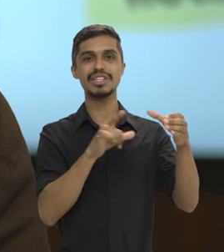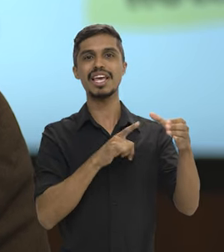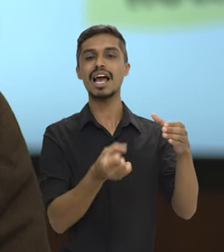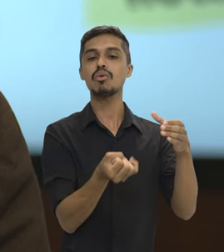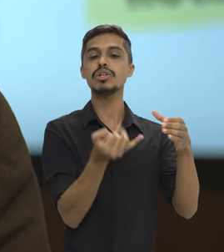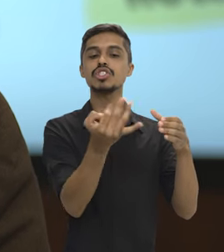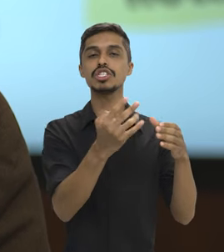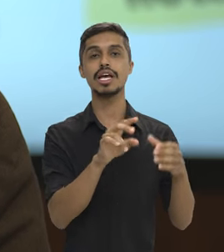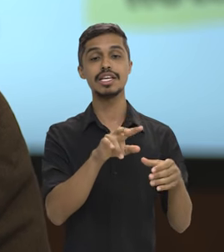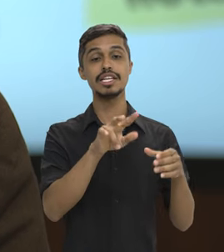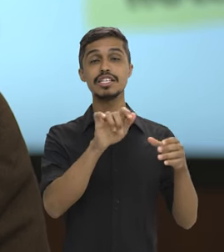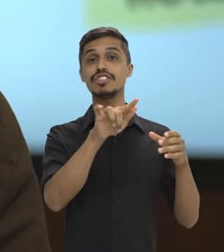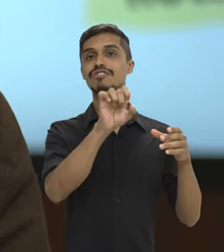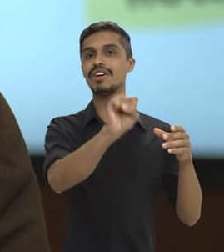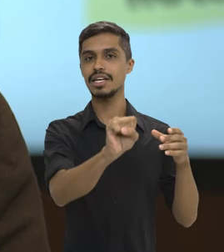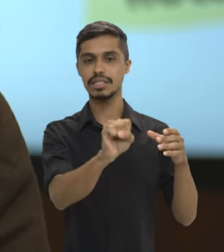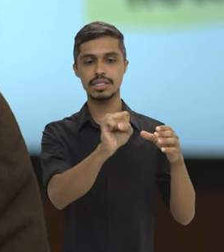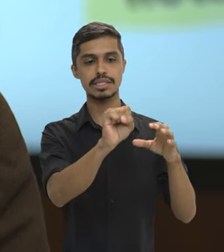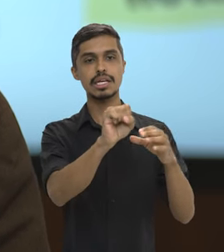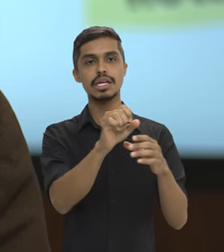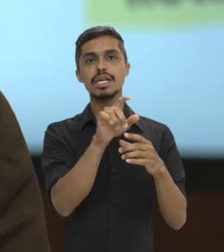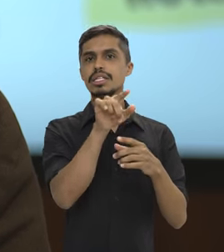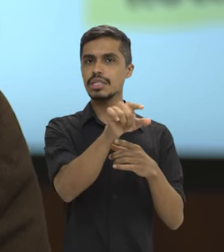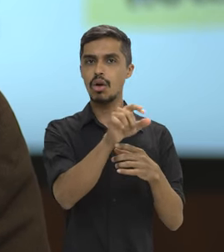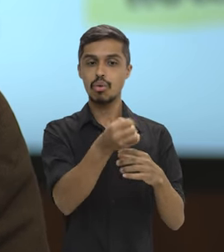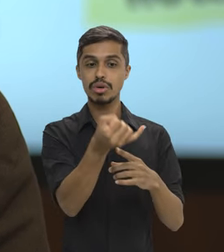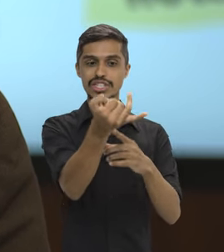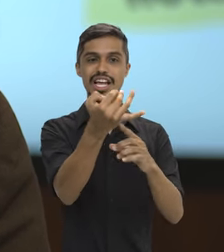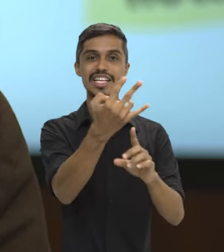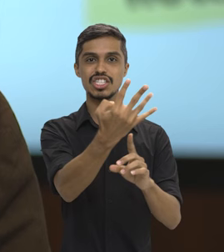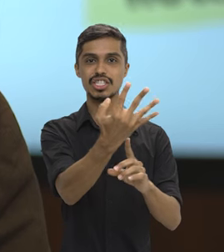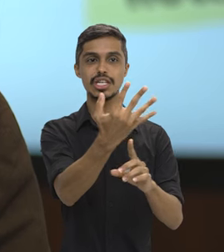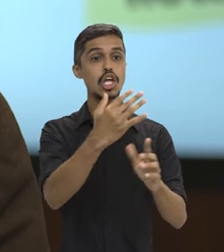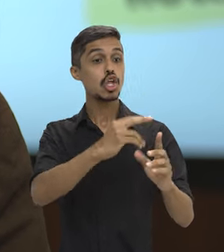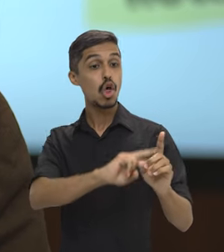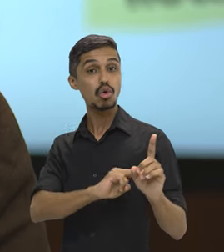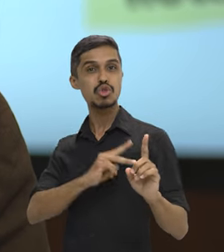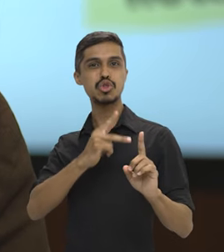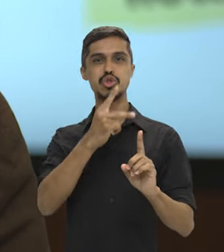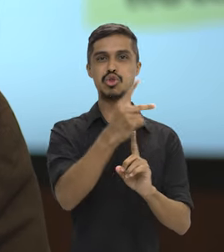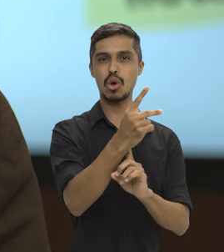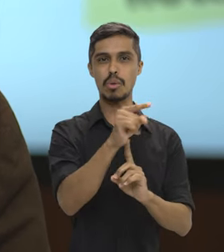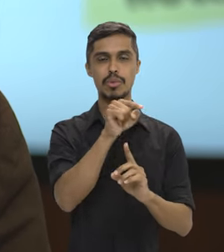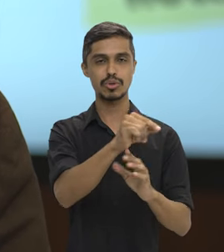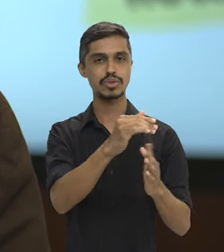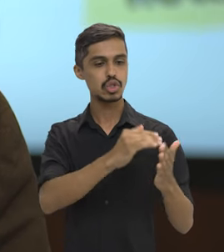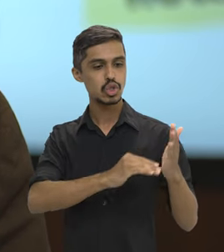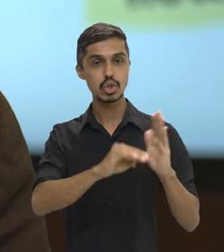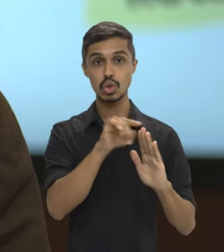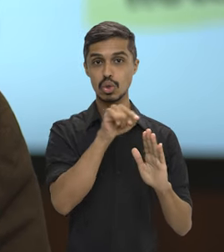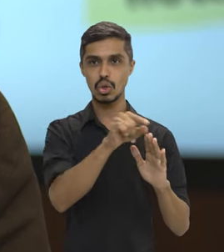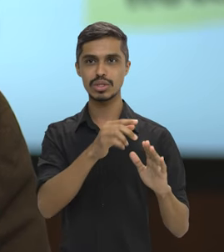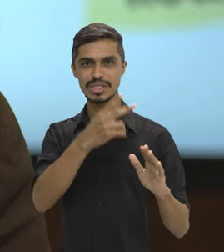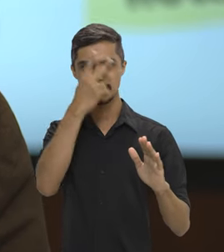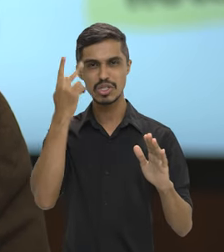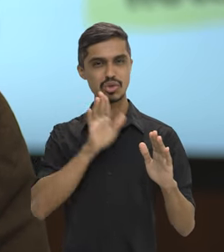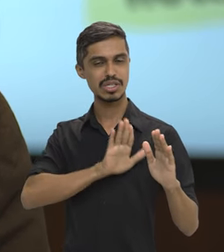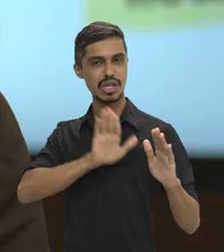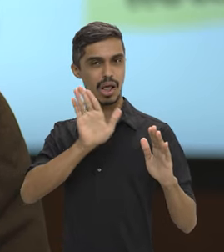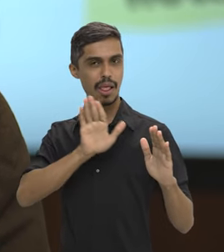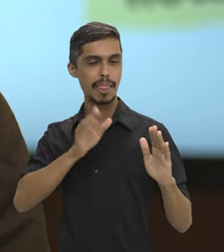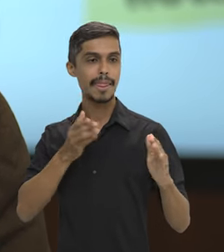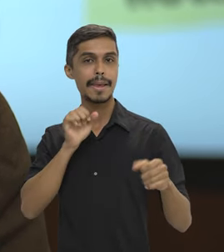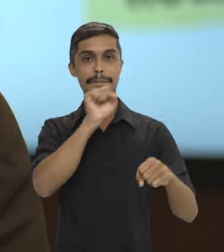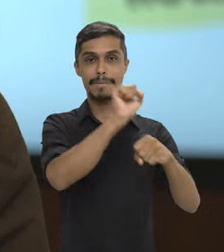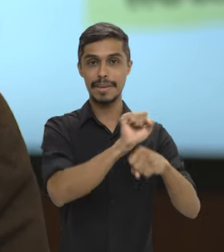o número total de candidatos do bloco, tá? Então, preenchidas todas as vagas, aqueles candidatos que estão